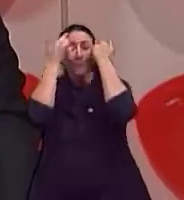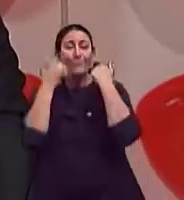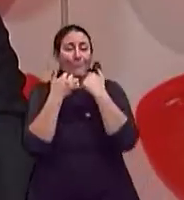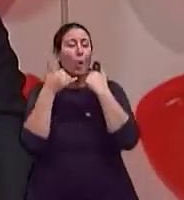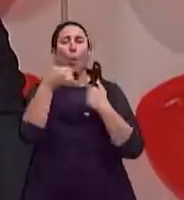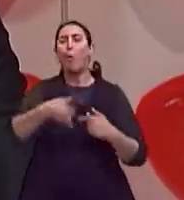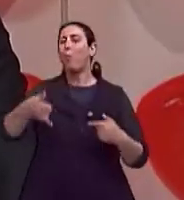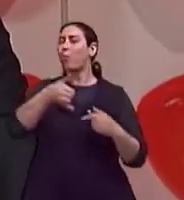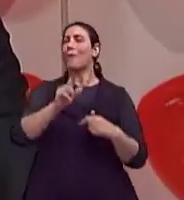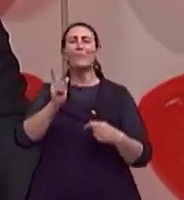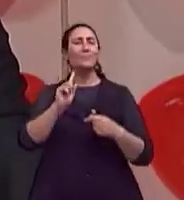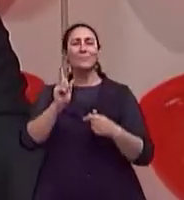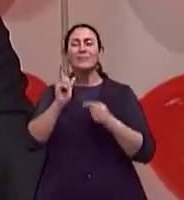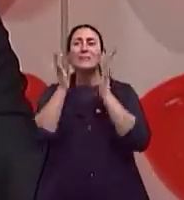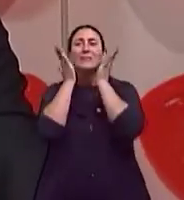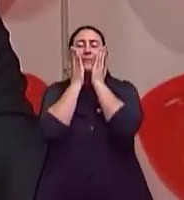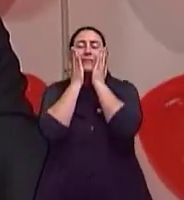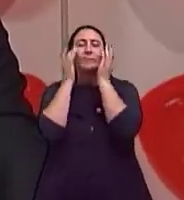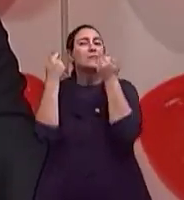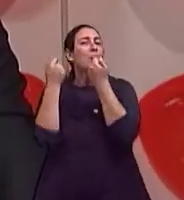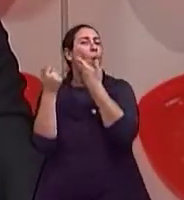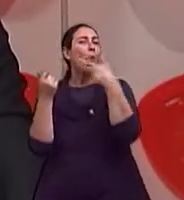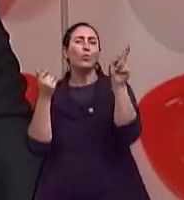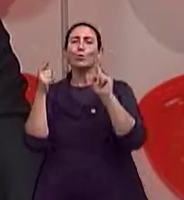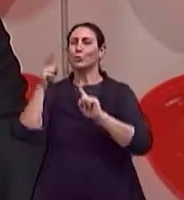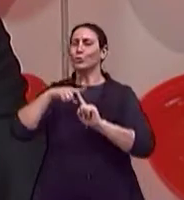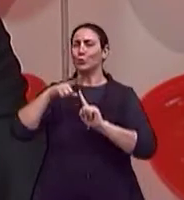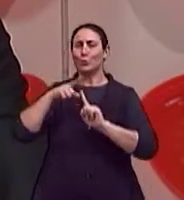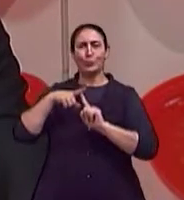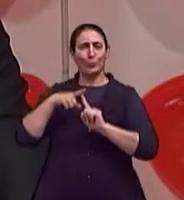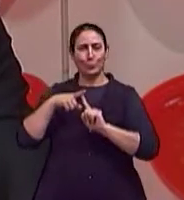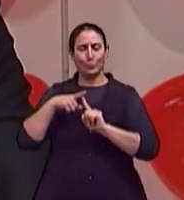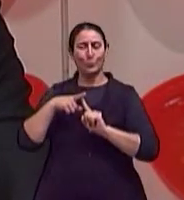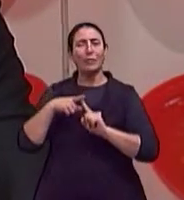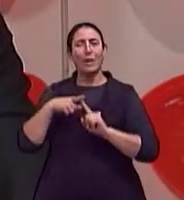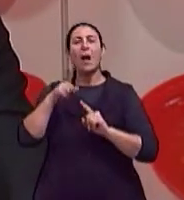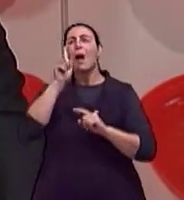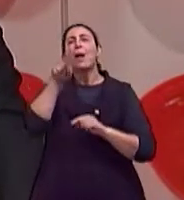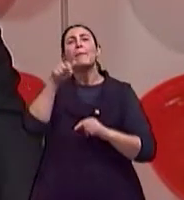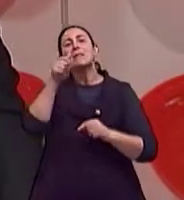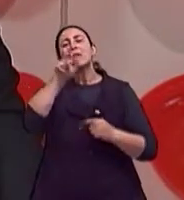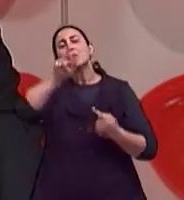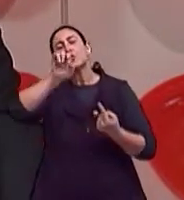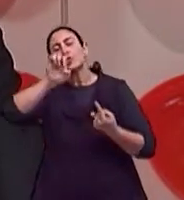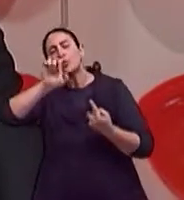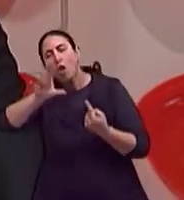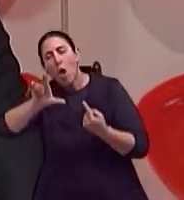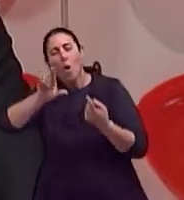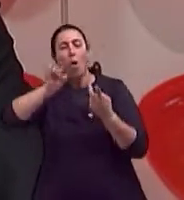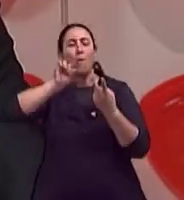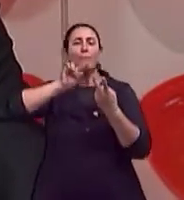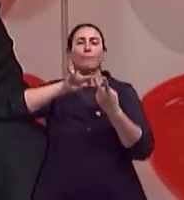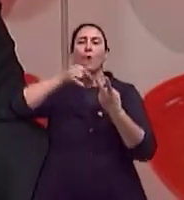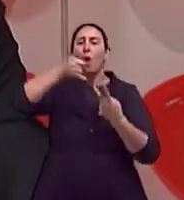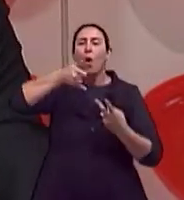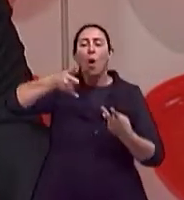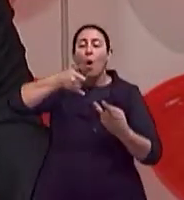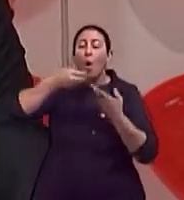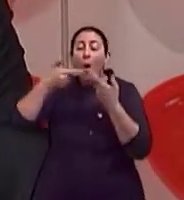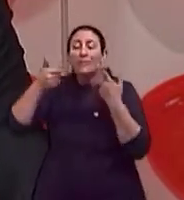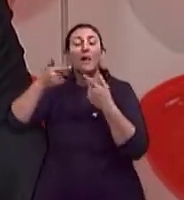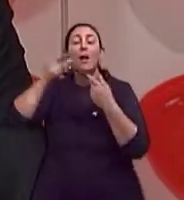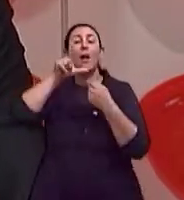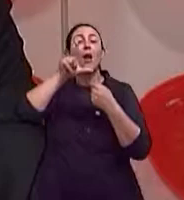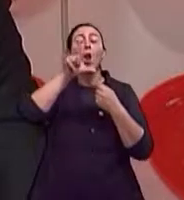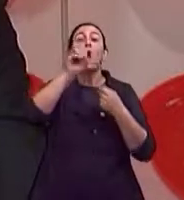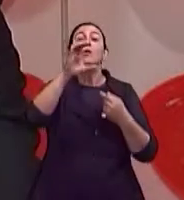uma pele mista, oleosa, sempre se usa produtos que os veículos é o gel, ou loção oil free, livre de óleos. Ah, ok.